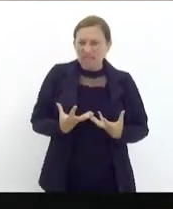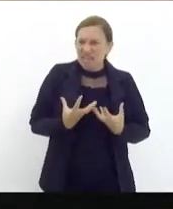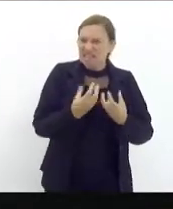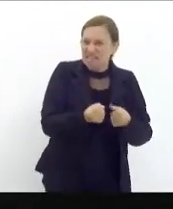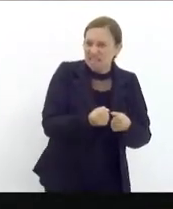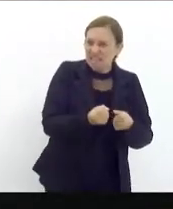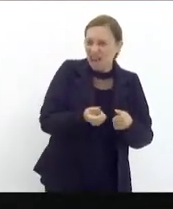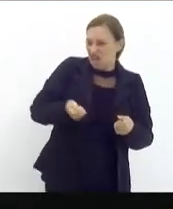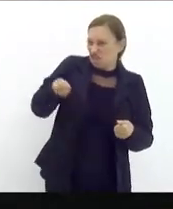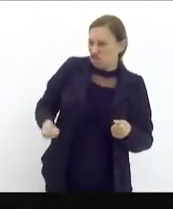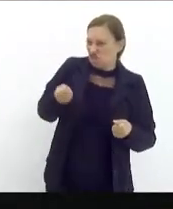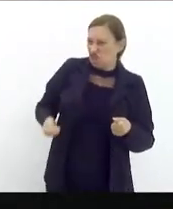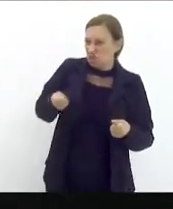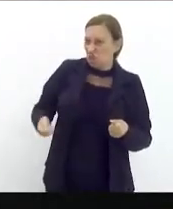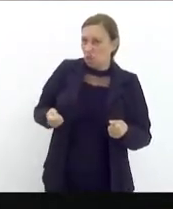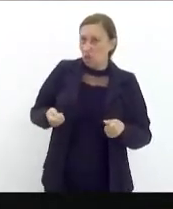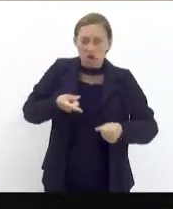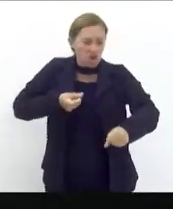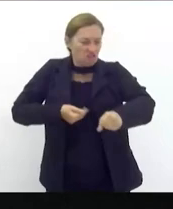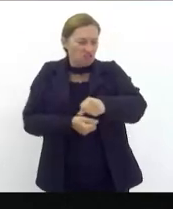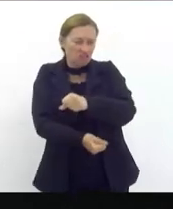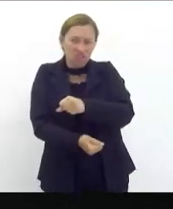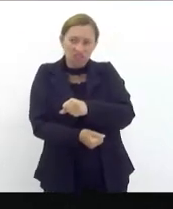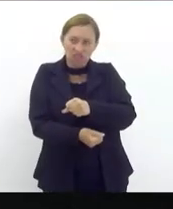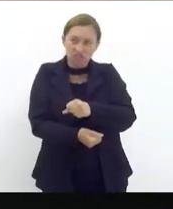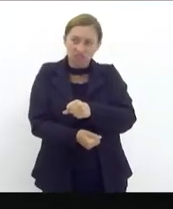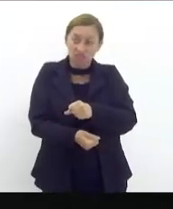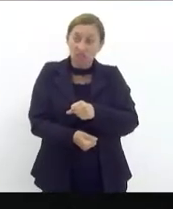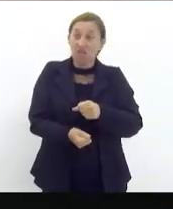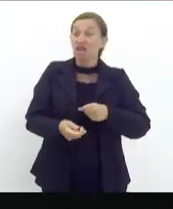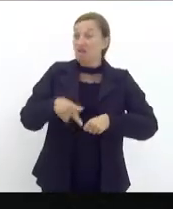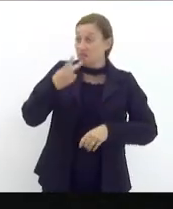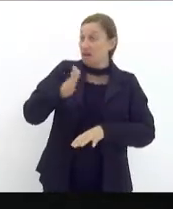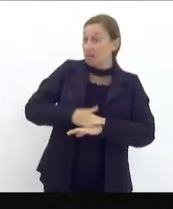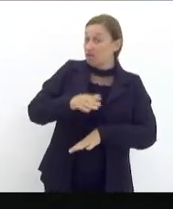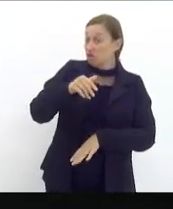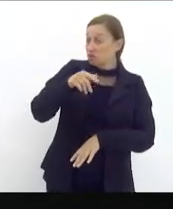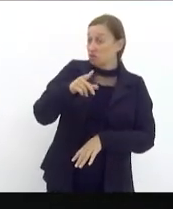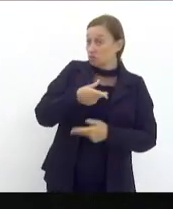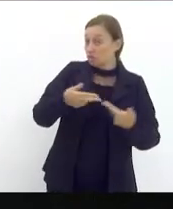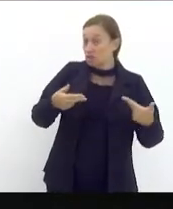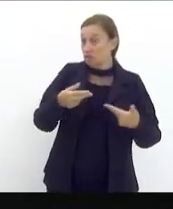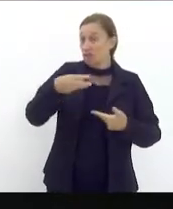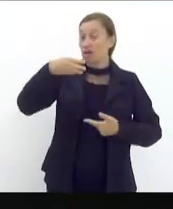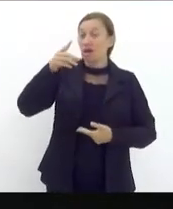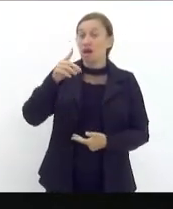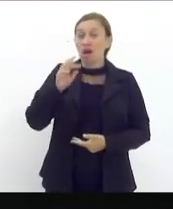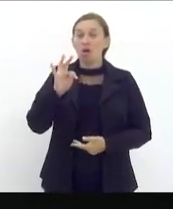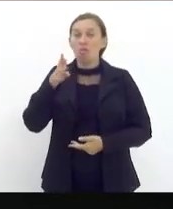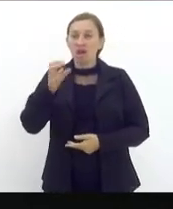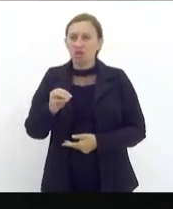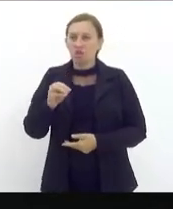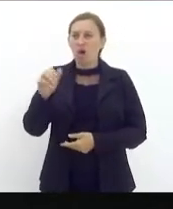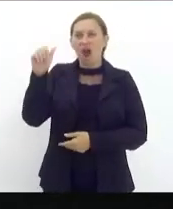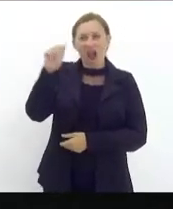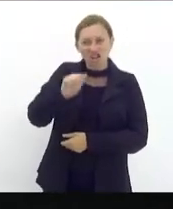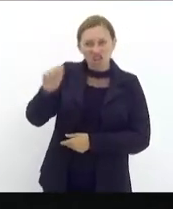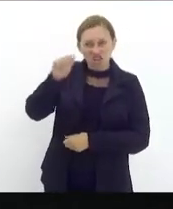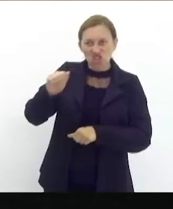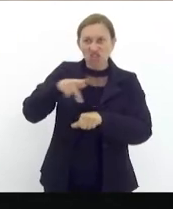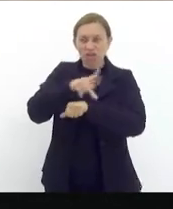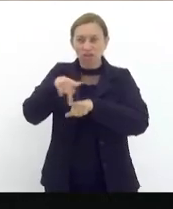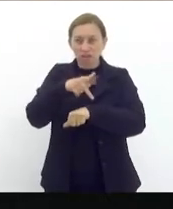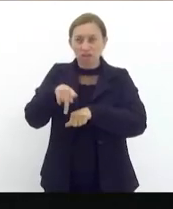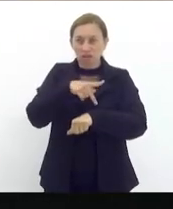muito menos financiar e trazendo mais um dado aqui deputado Gualberto a Argentina acabou de